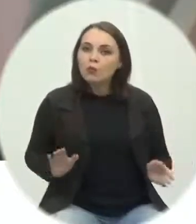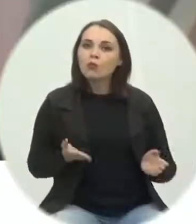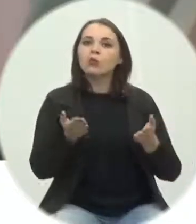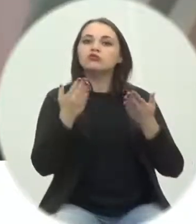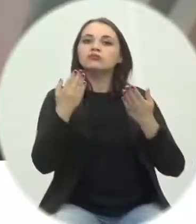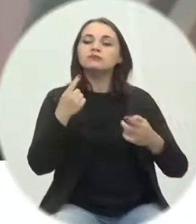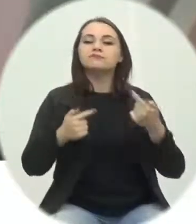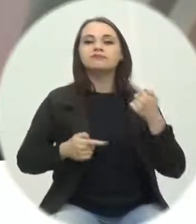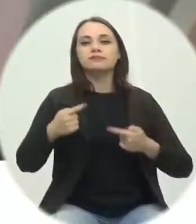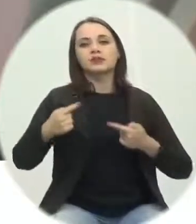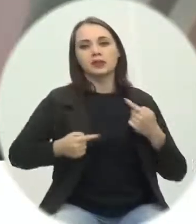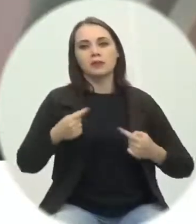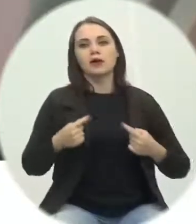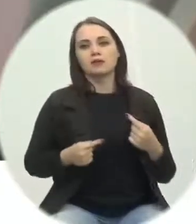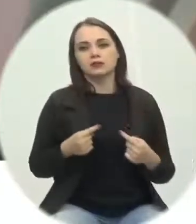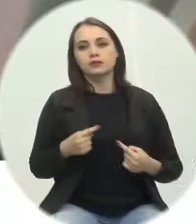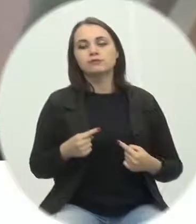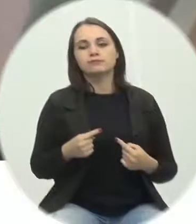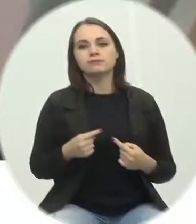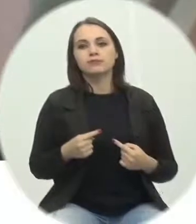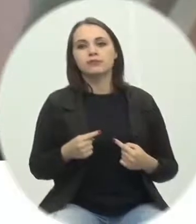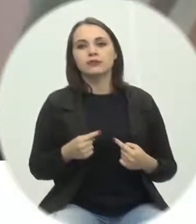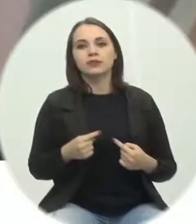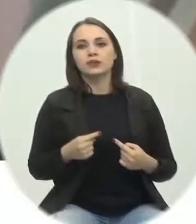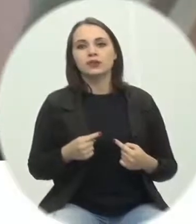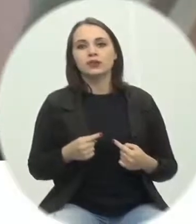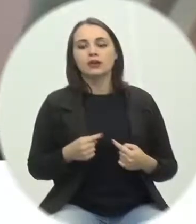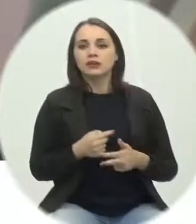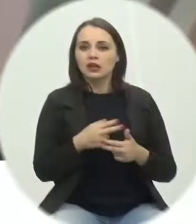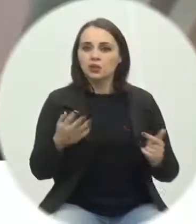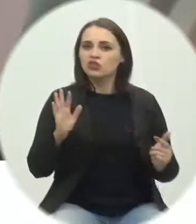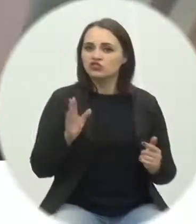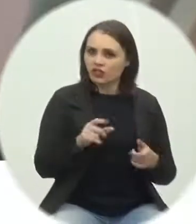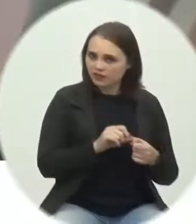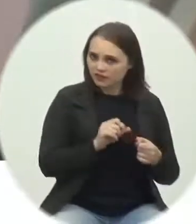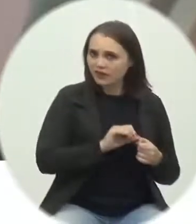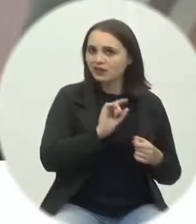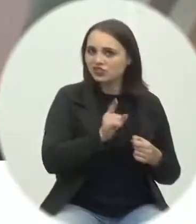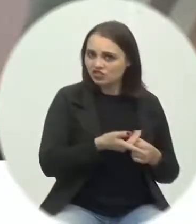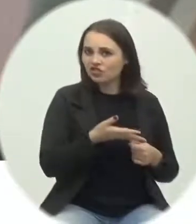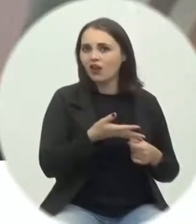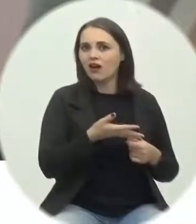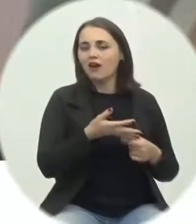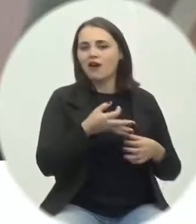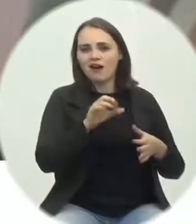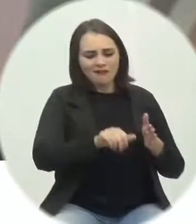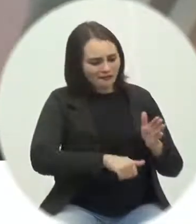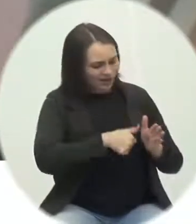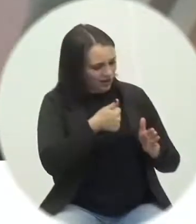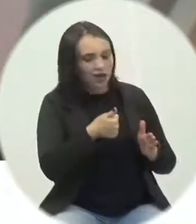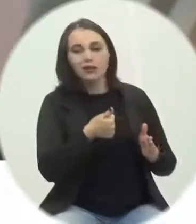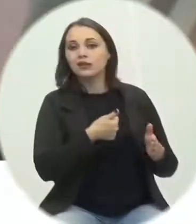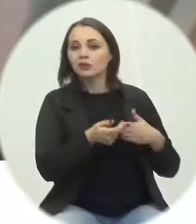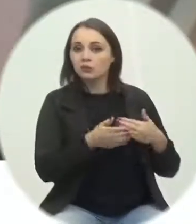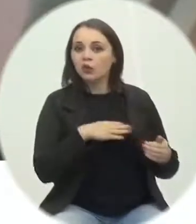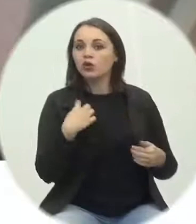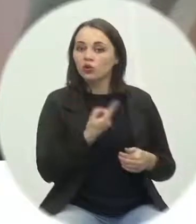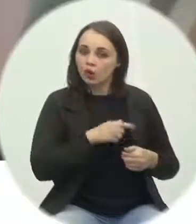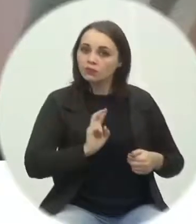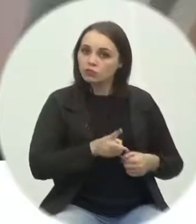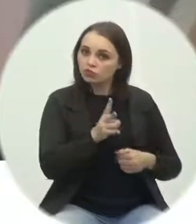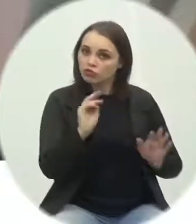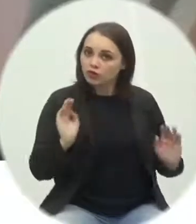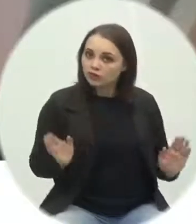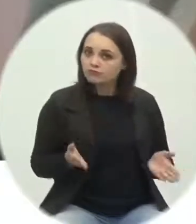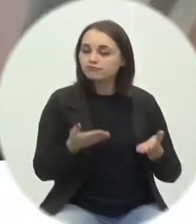debate mesmo nas questões já definidas, já julgadas, porque está